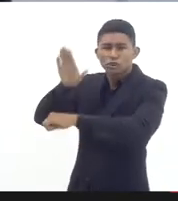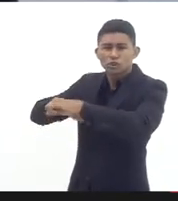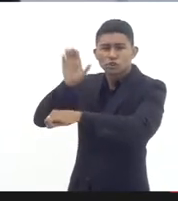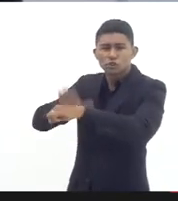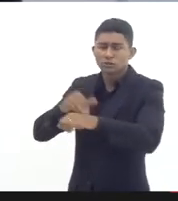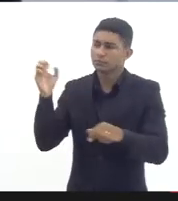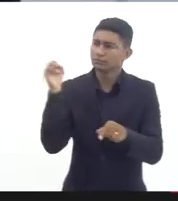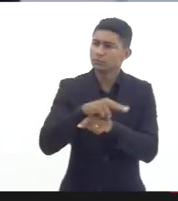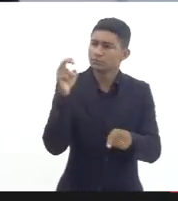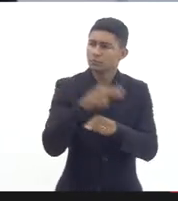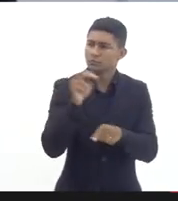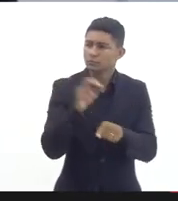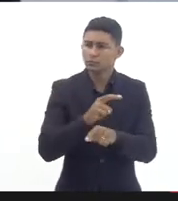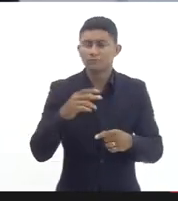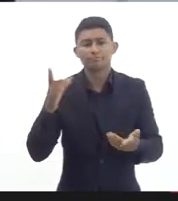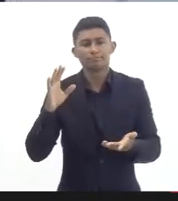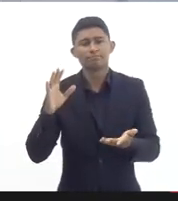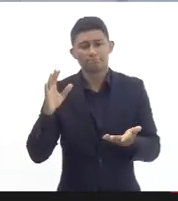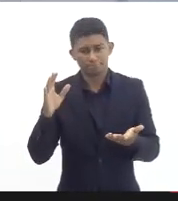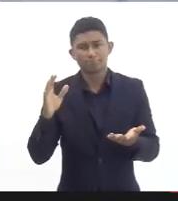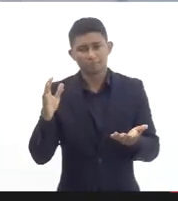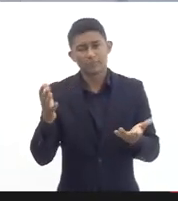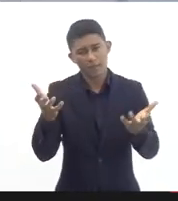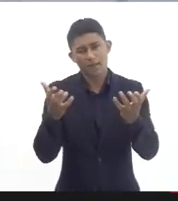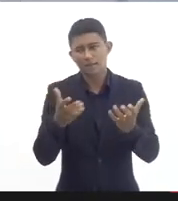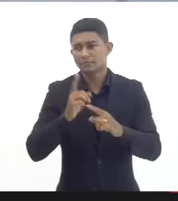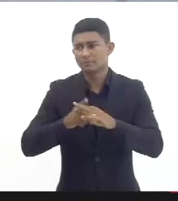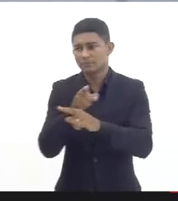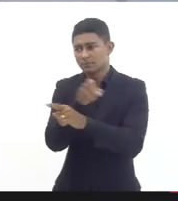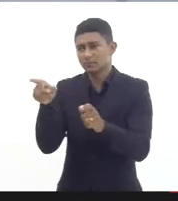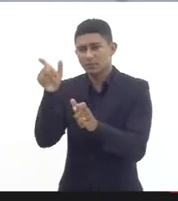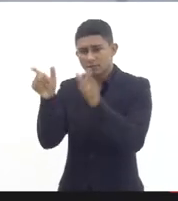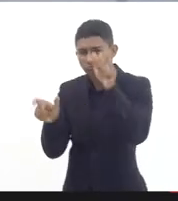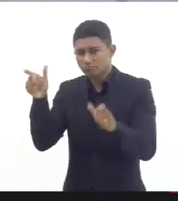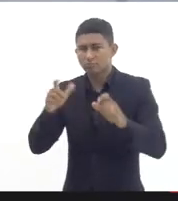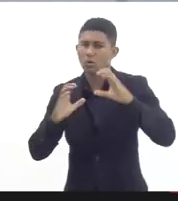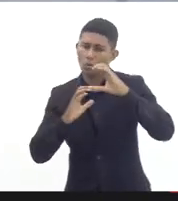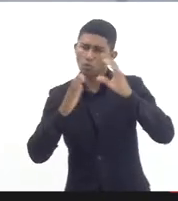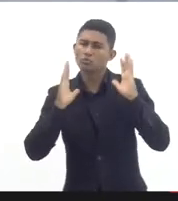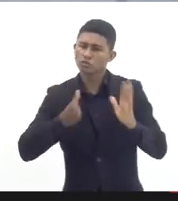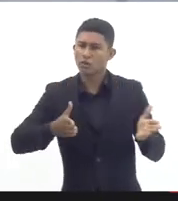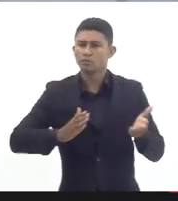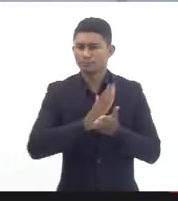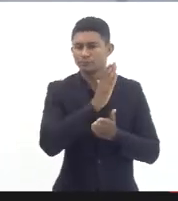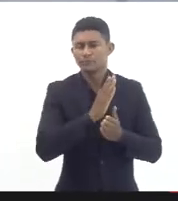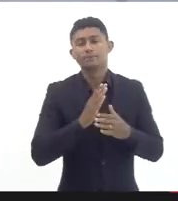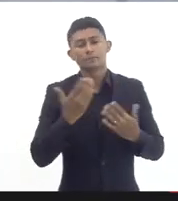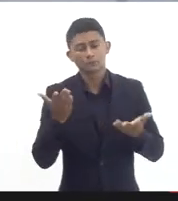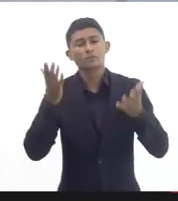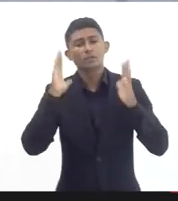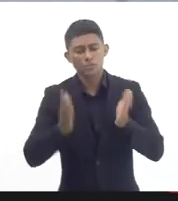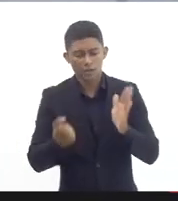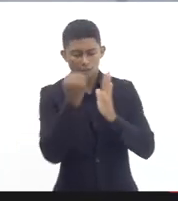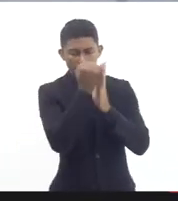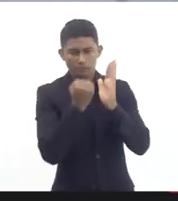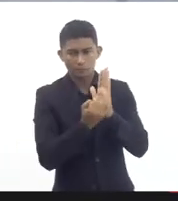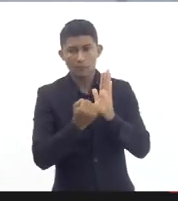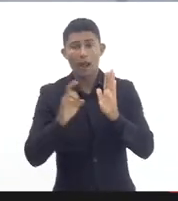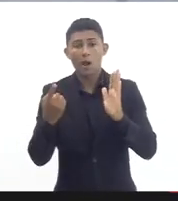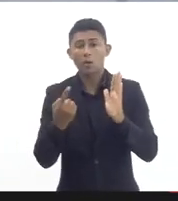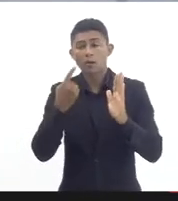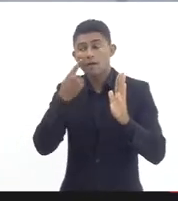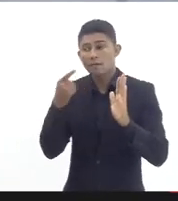definitivo essa vacância então nós elaboramos essa nota técnica vamos passar pelo nosso juízo hoje para dar uma última olhada